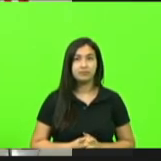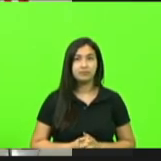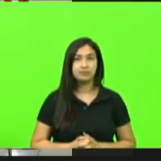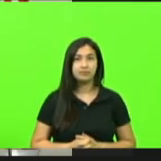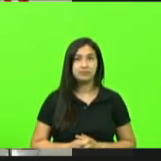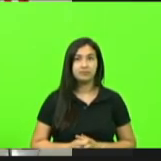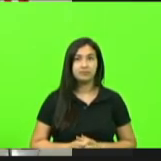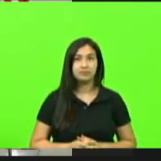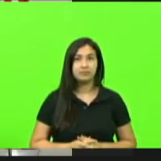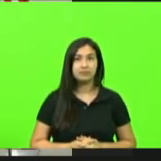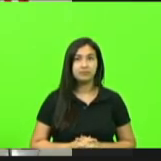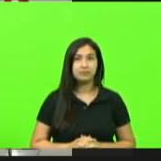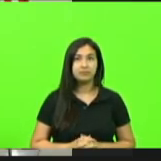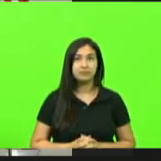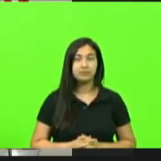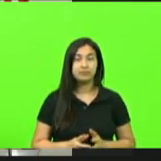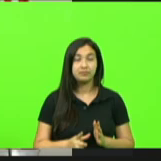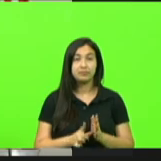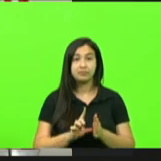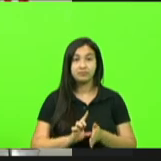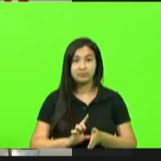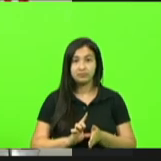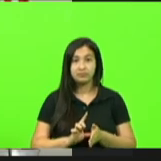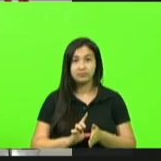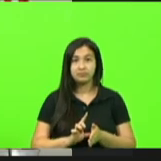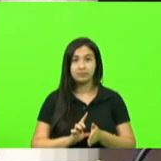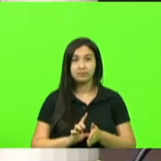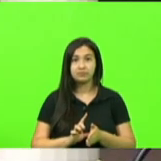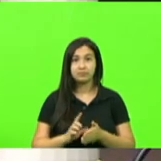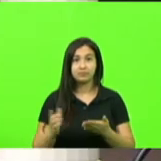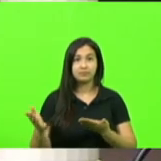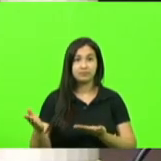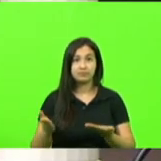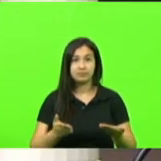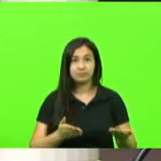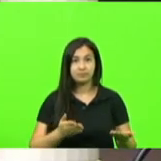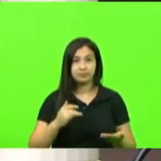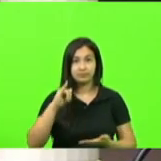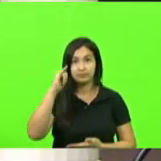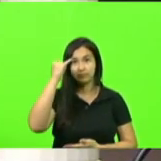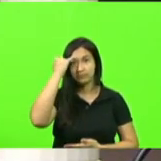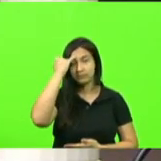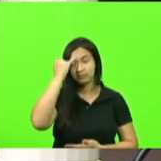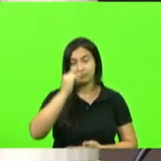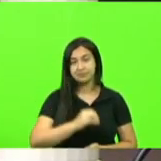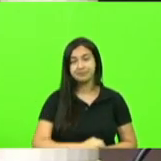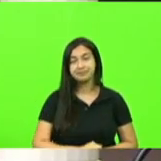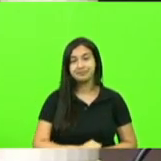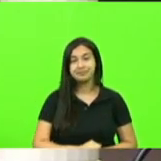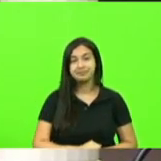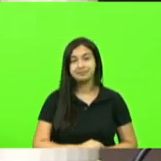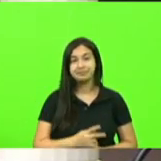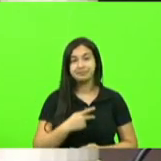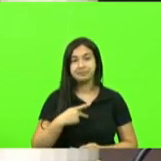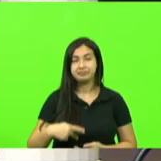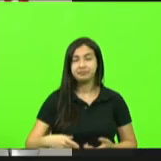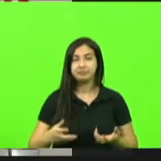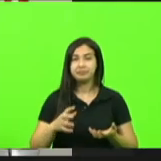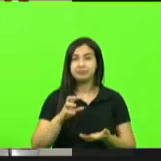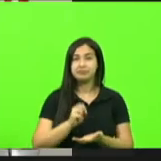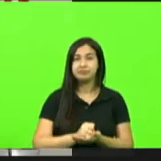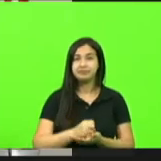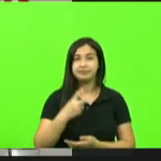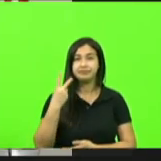antes portanto com pela ordem deputado Jair Mioto presidente quero registrar aqui a presença da